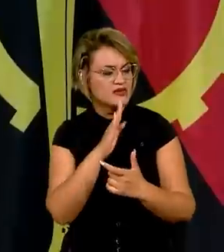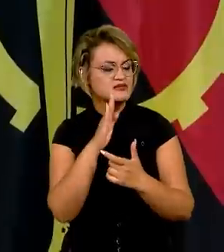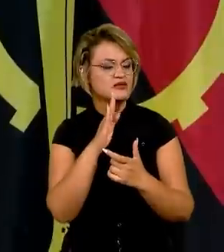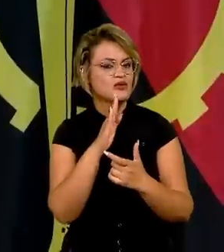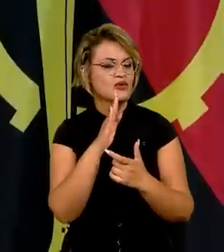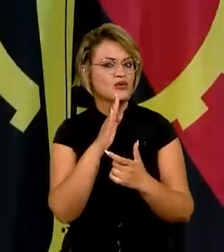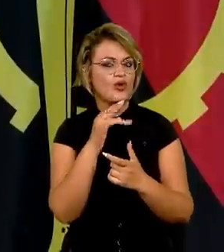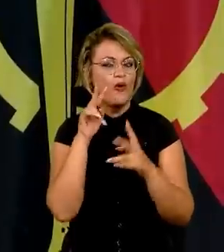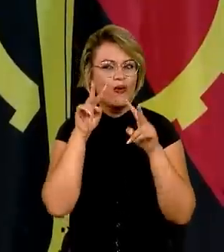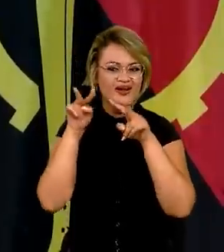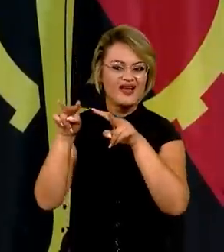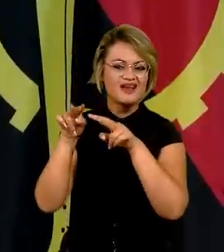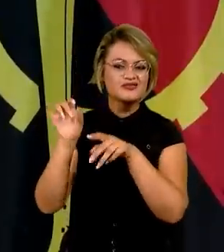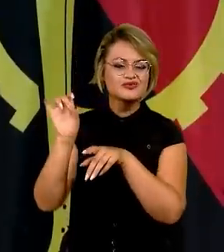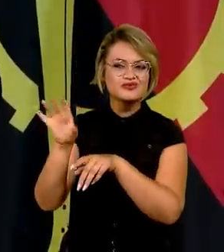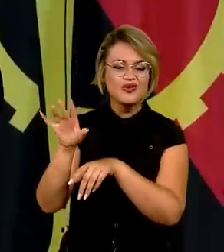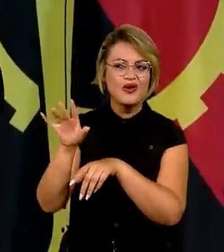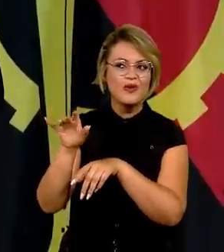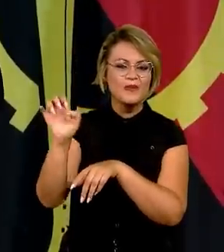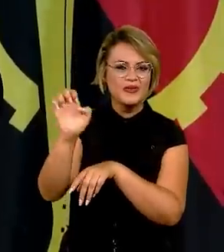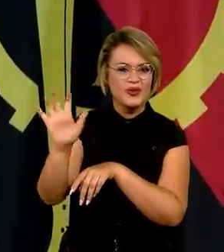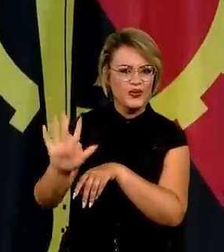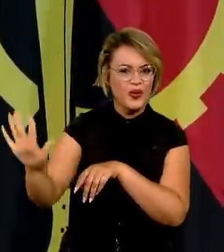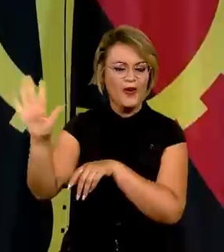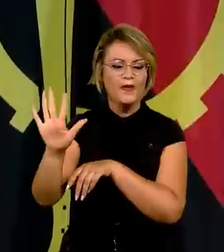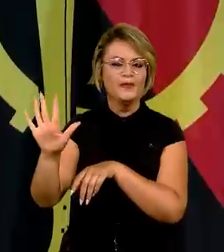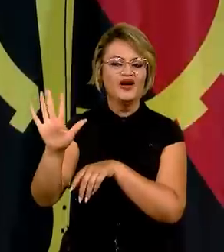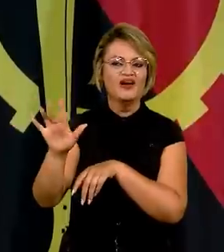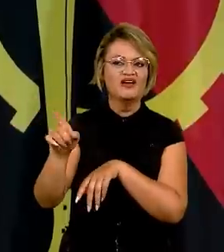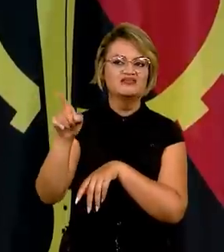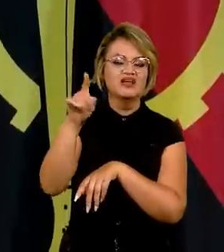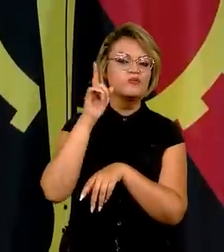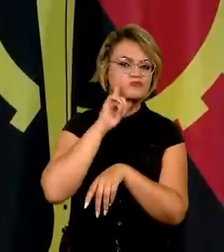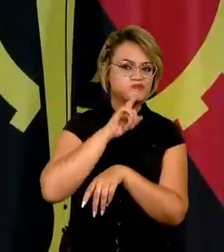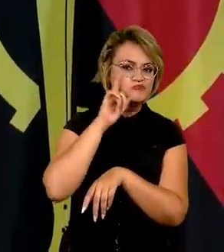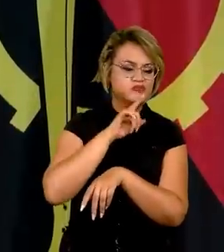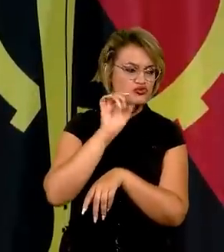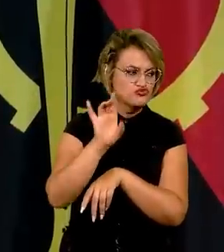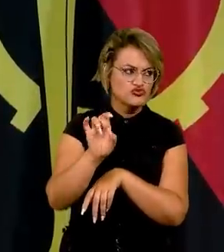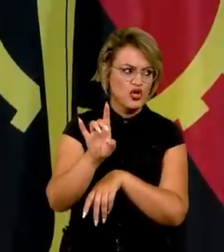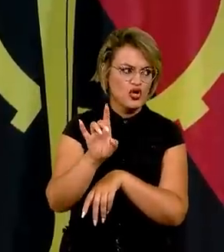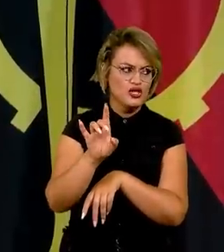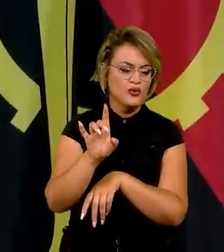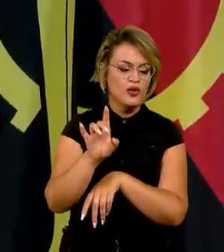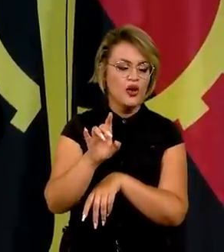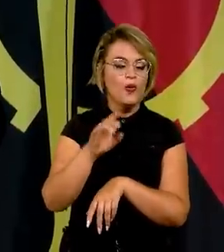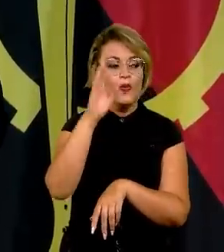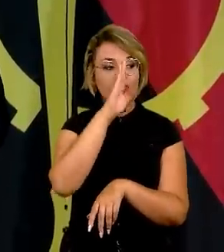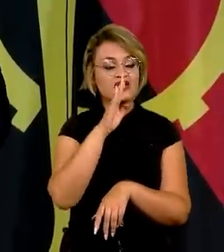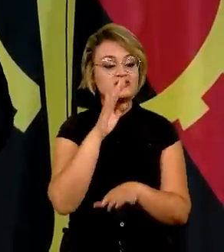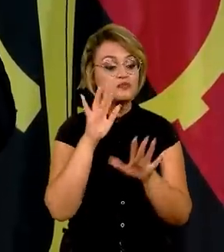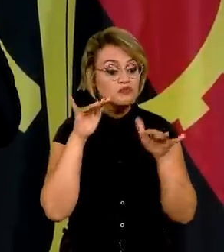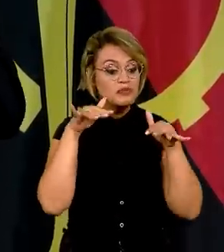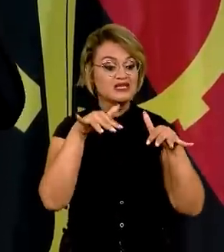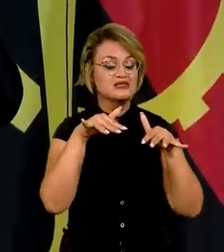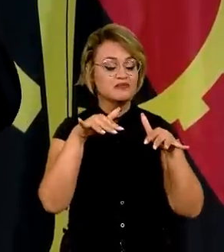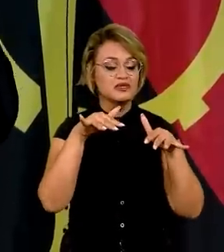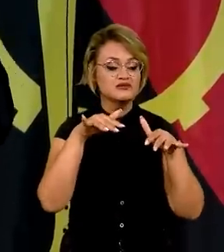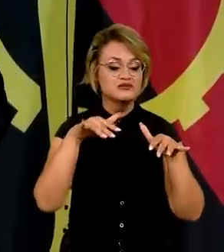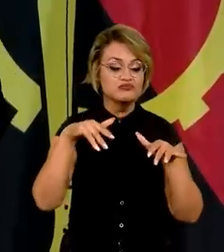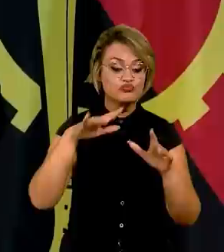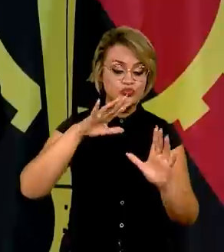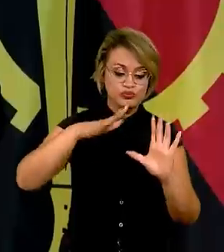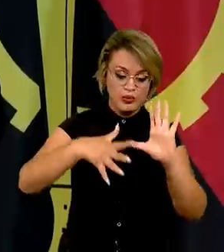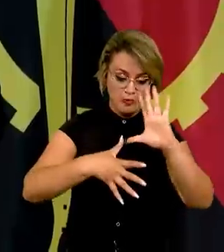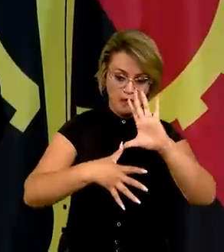deixasse de olhar apenas para a Europa e apenas para os Estados Unidos e que o Brasil olhasse para o mapa mundo como